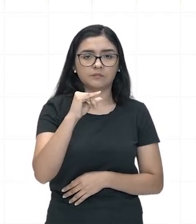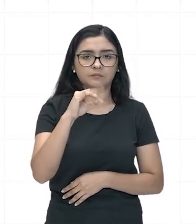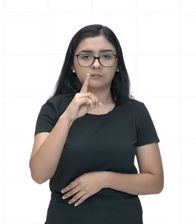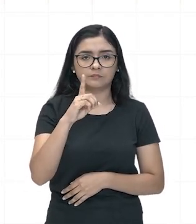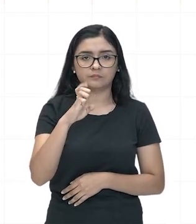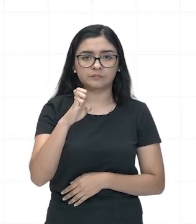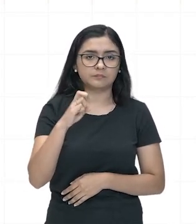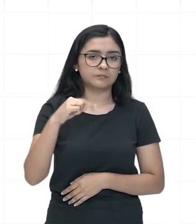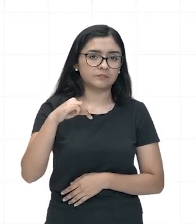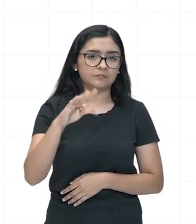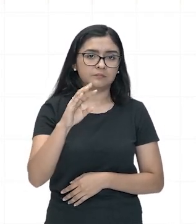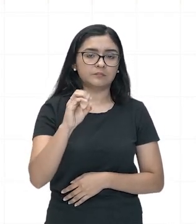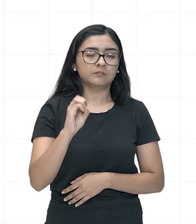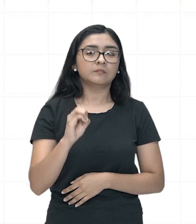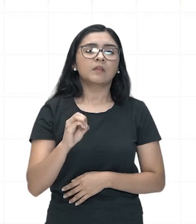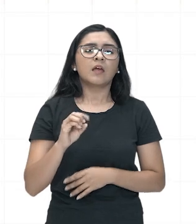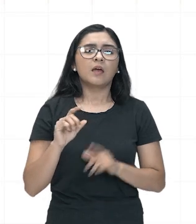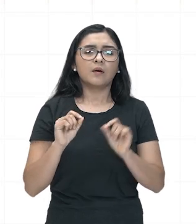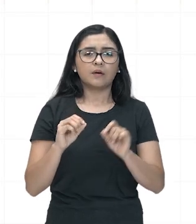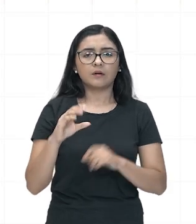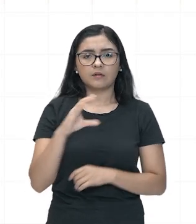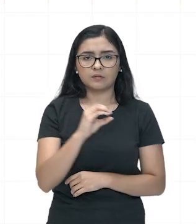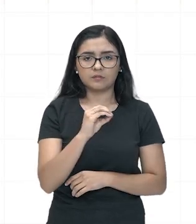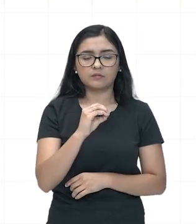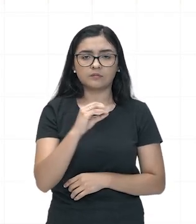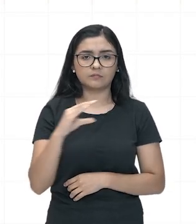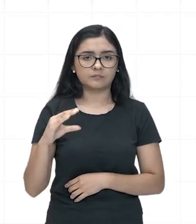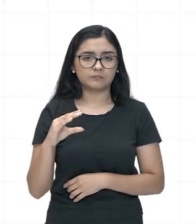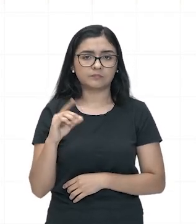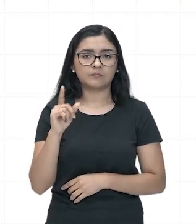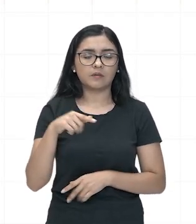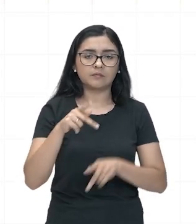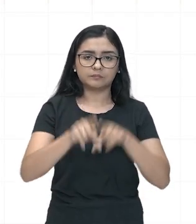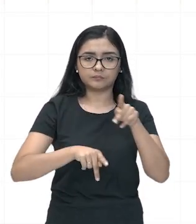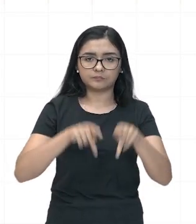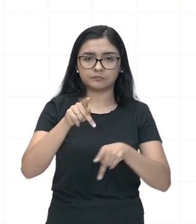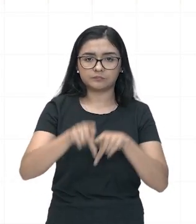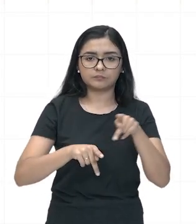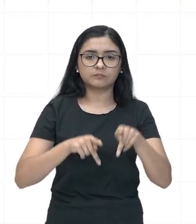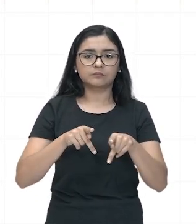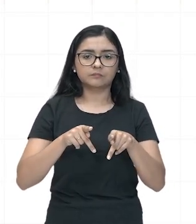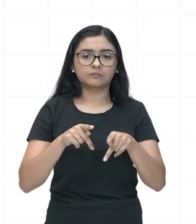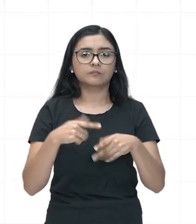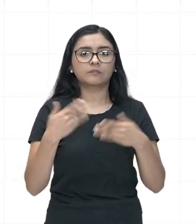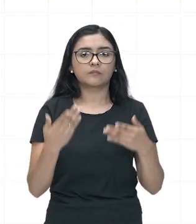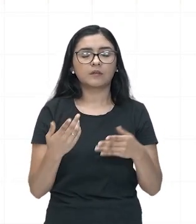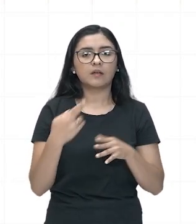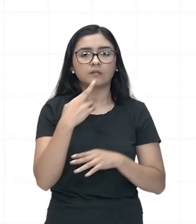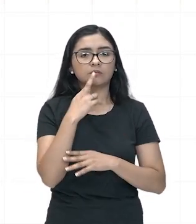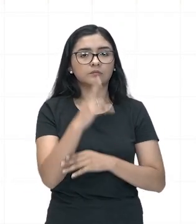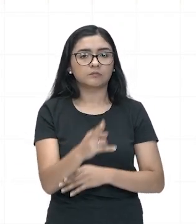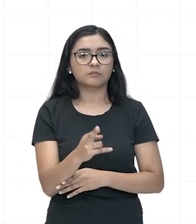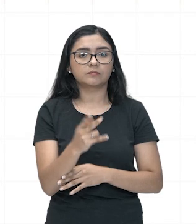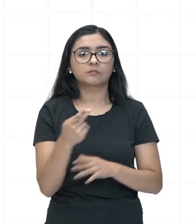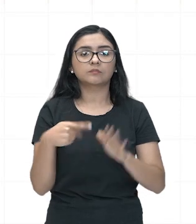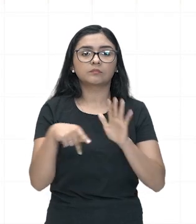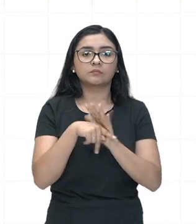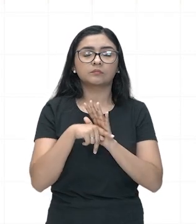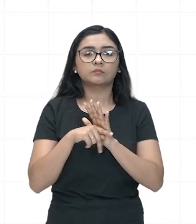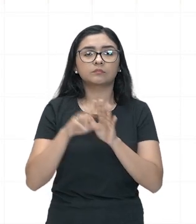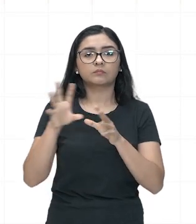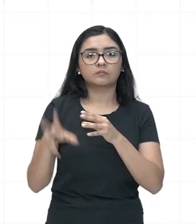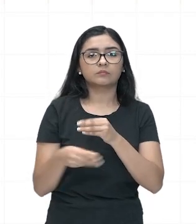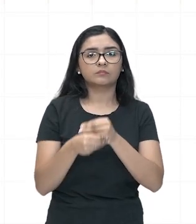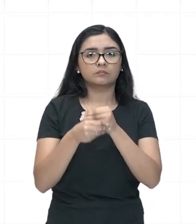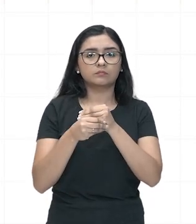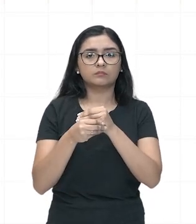A civilização europeia é vista como resultado e herdeira das contribuições